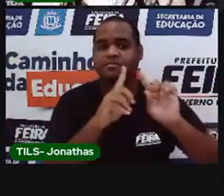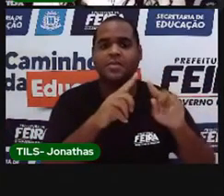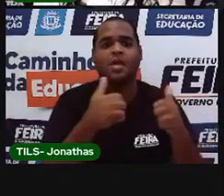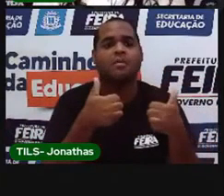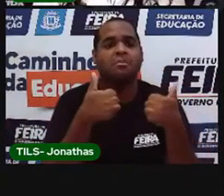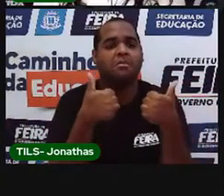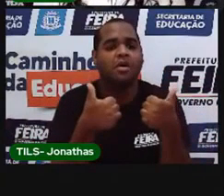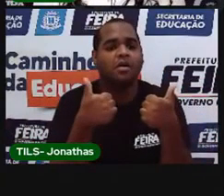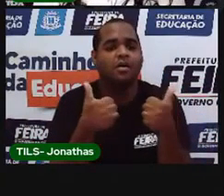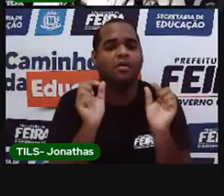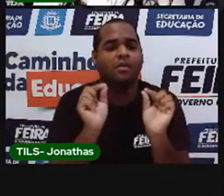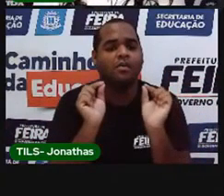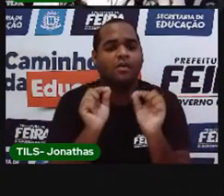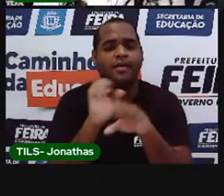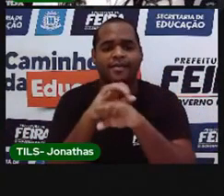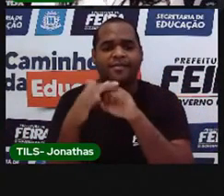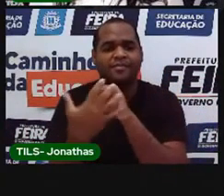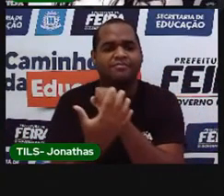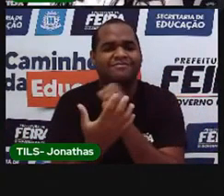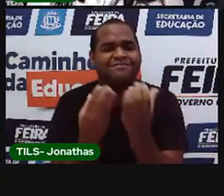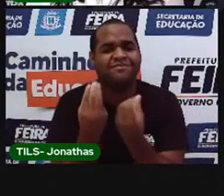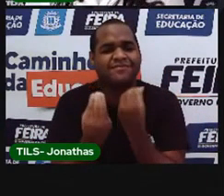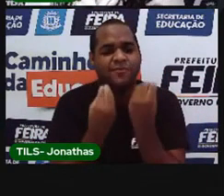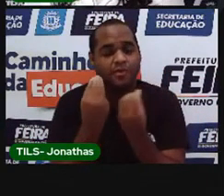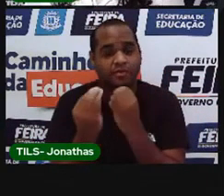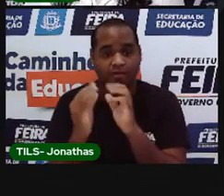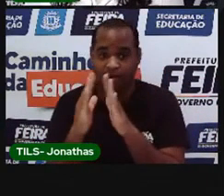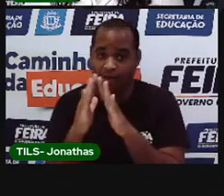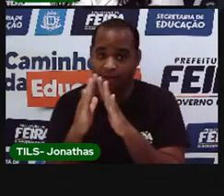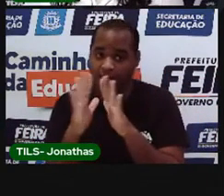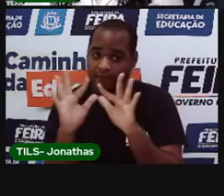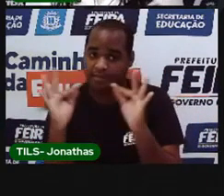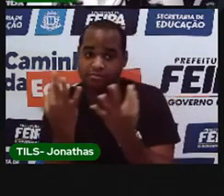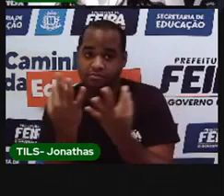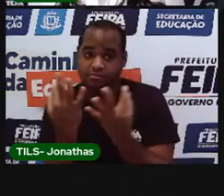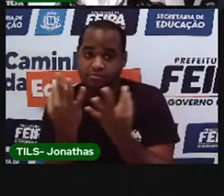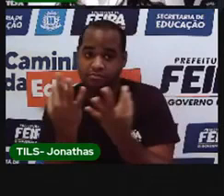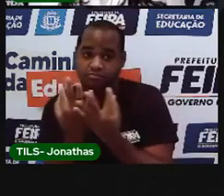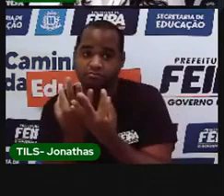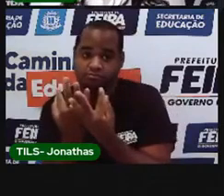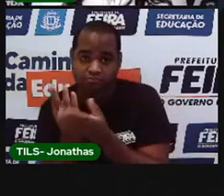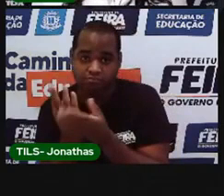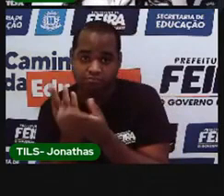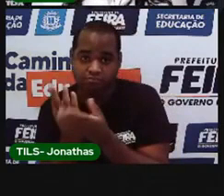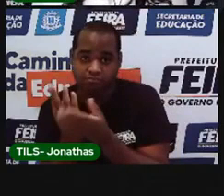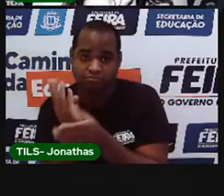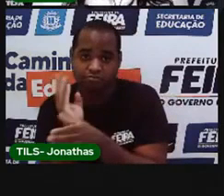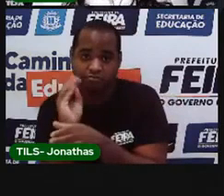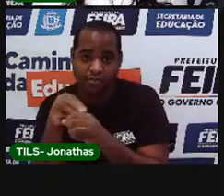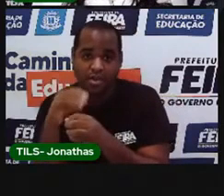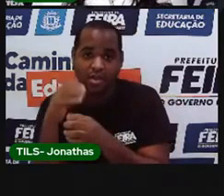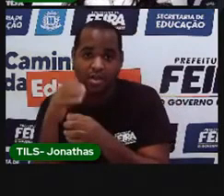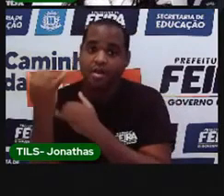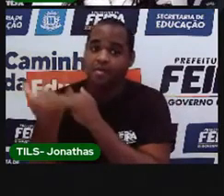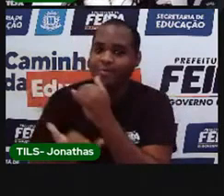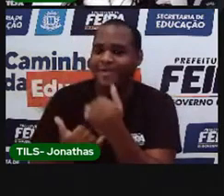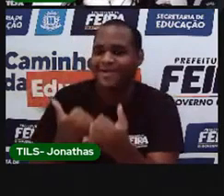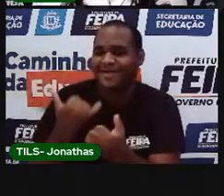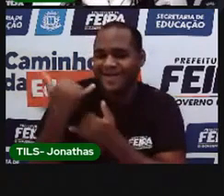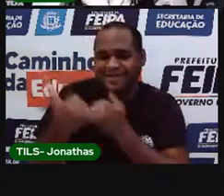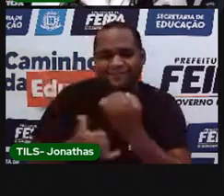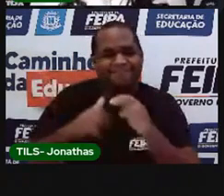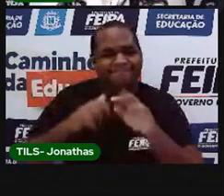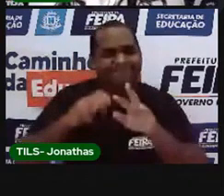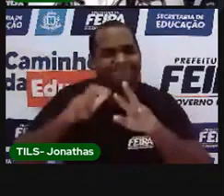positivas da pandemia, Proelida? Ficar com a família, brincar muito, aprender